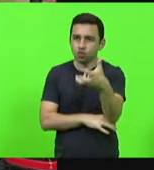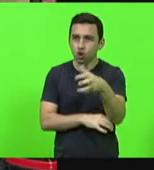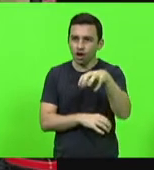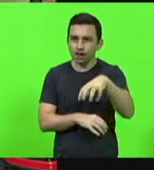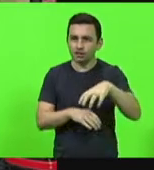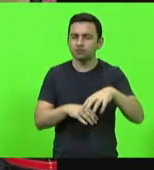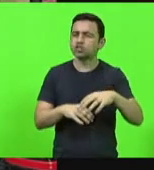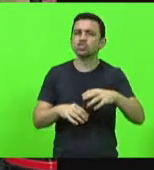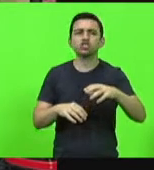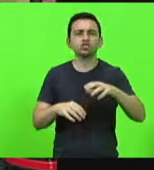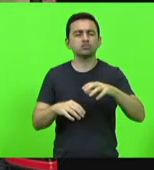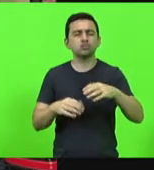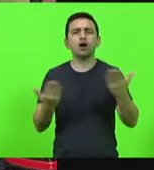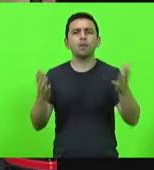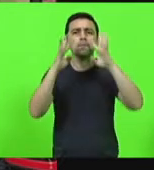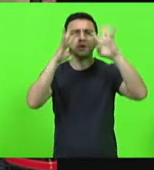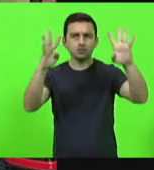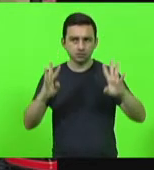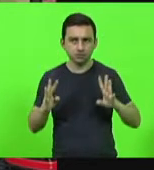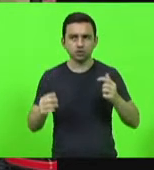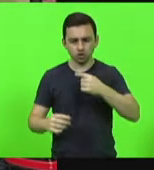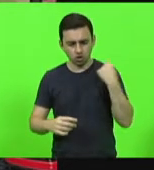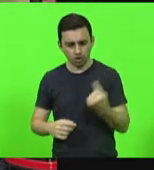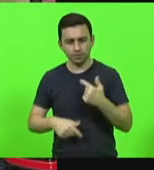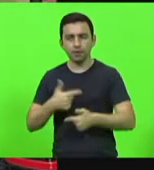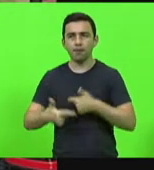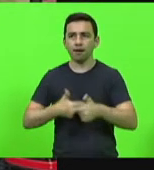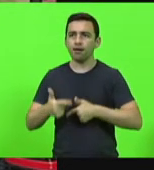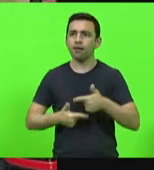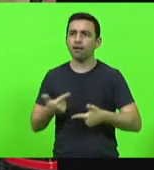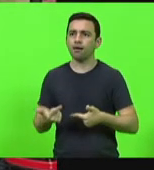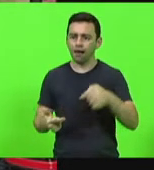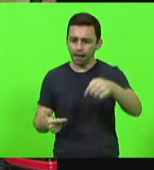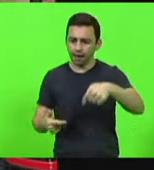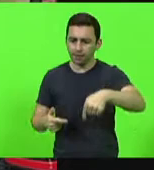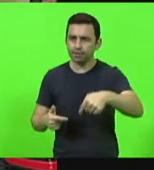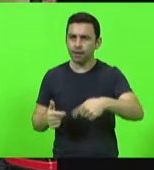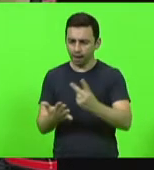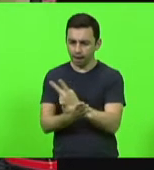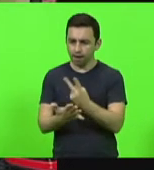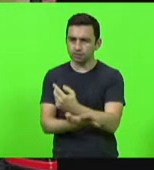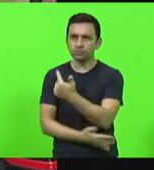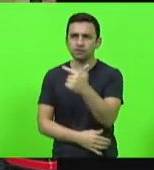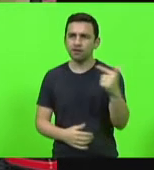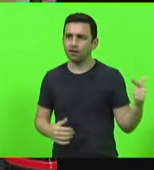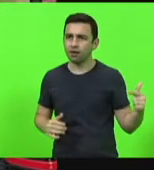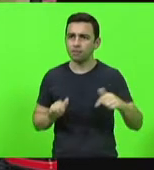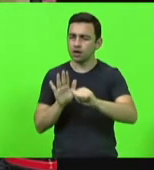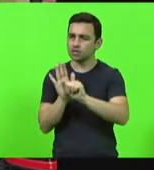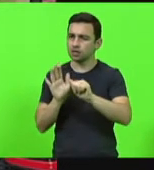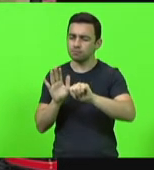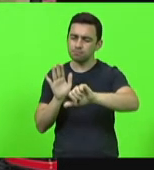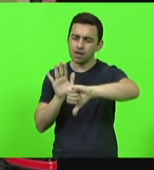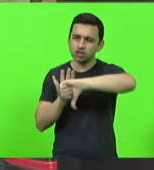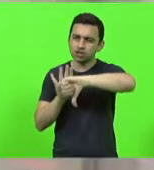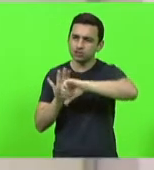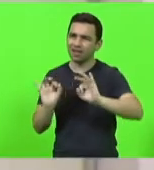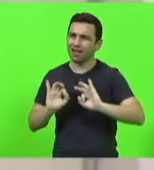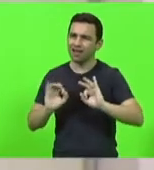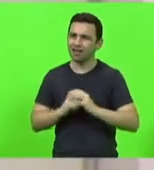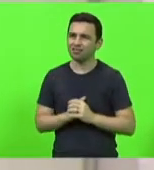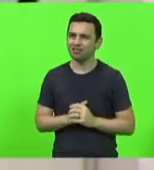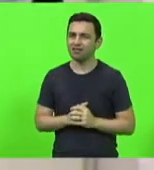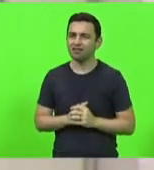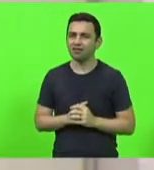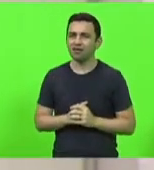chamaram a atenção, falaram, nós somos trabalhadores, aqui não tem bandido, não. Aqui a mão de obra é paga, é remunerada,